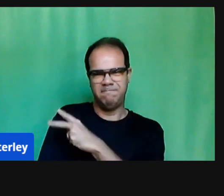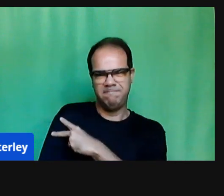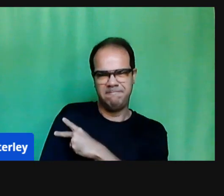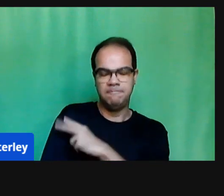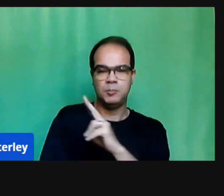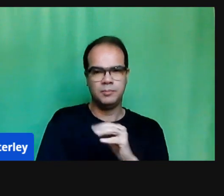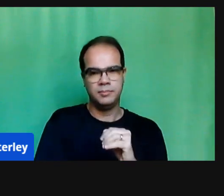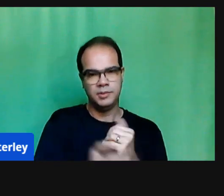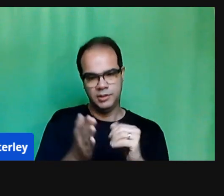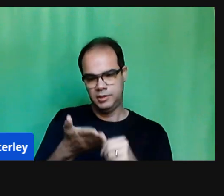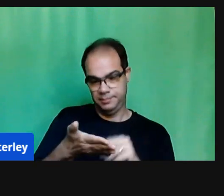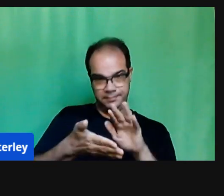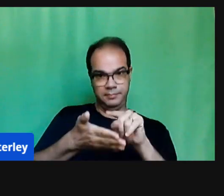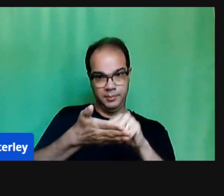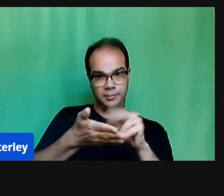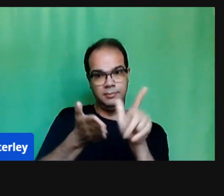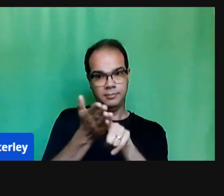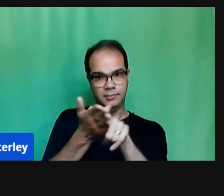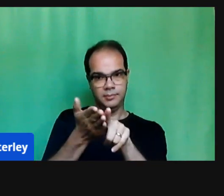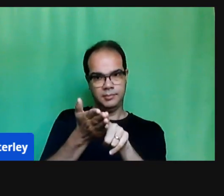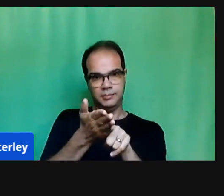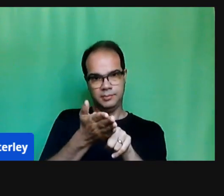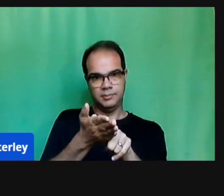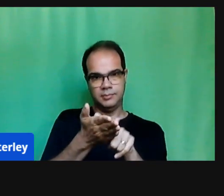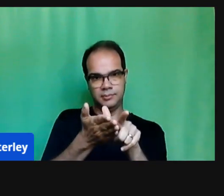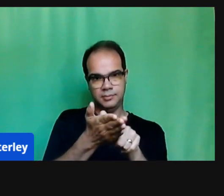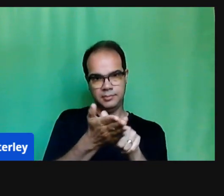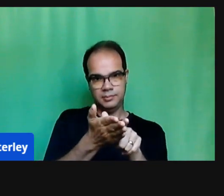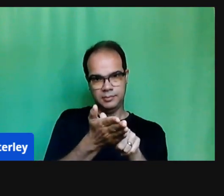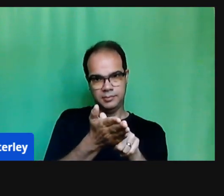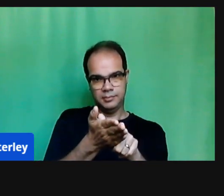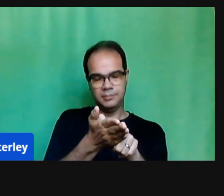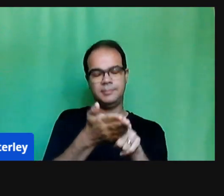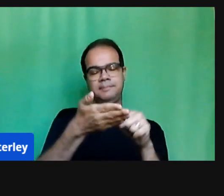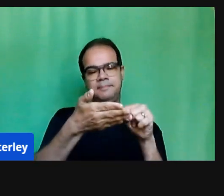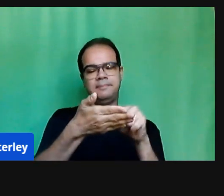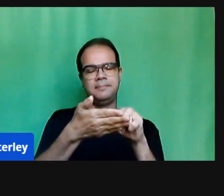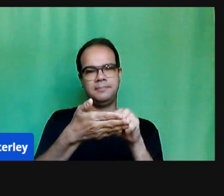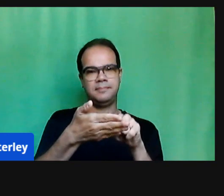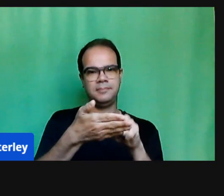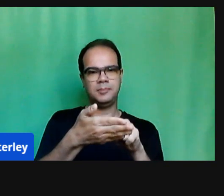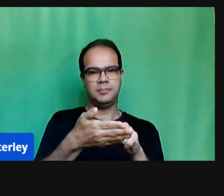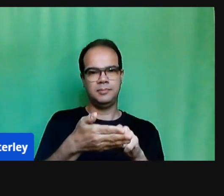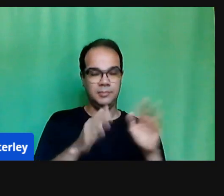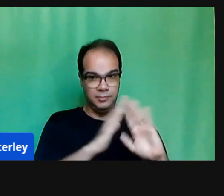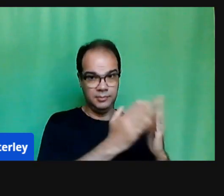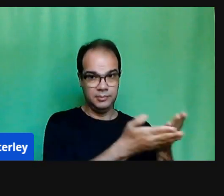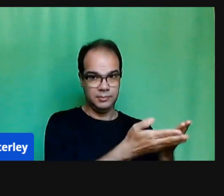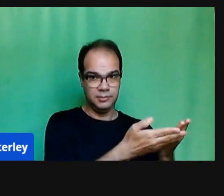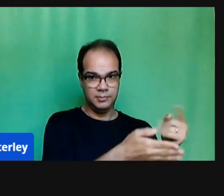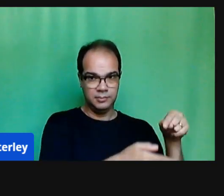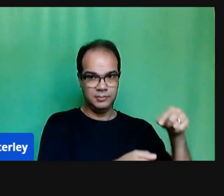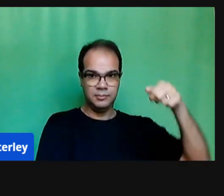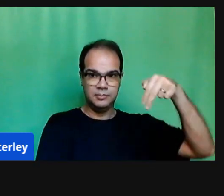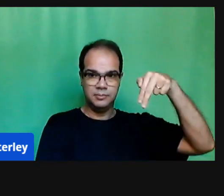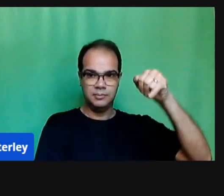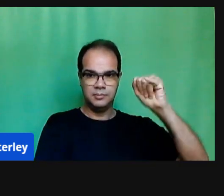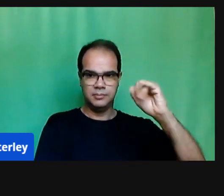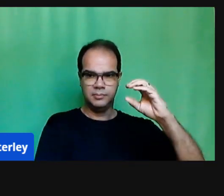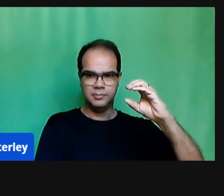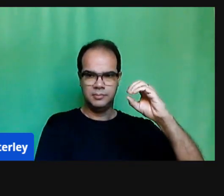né, do segundo, primeiro, segundo e terceiro, nós somos uma escola do primeiro ao quinto, então, a grande questão para a escola Nicolau Frageli é uma